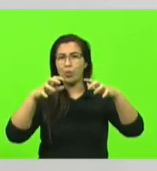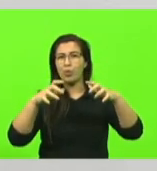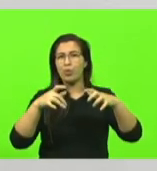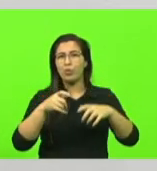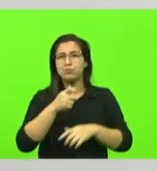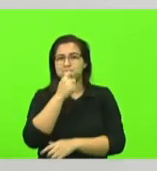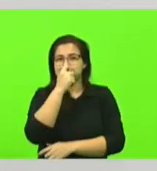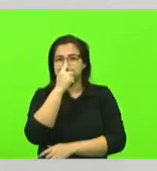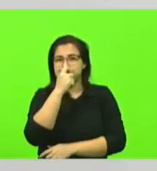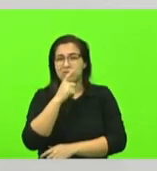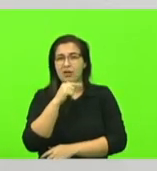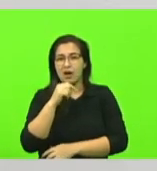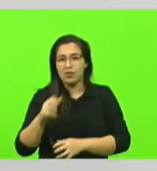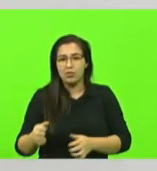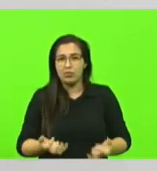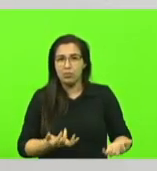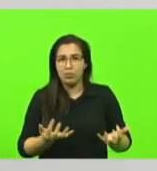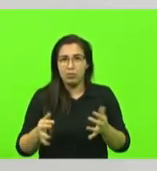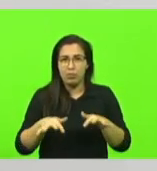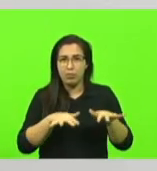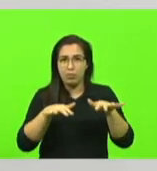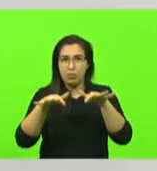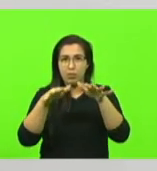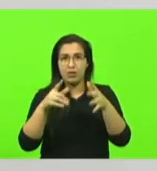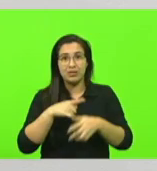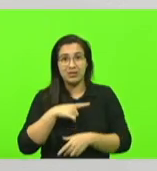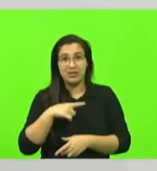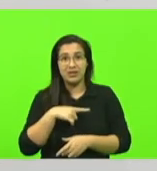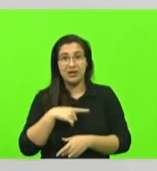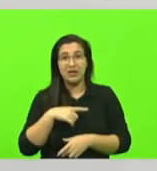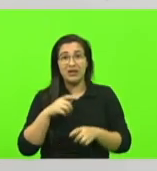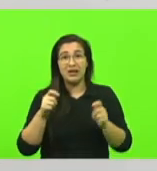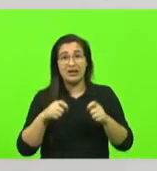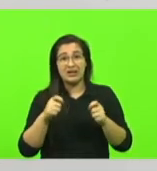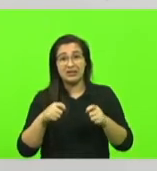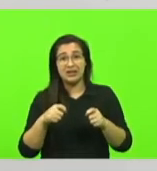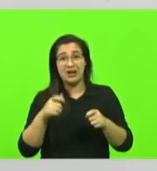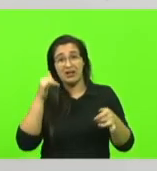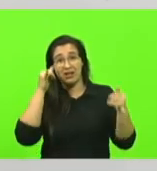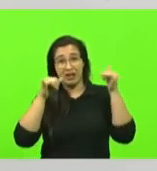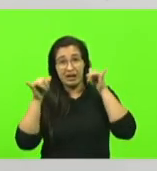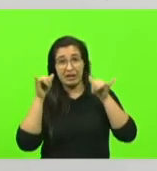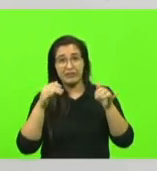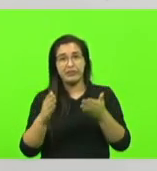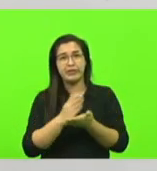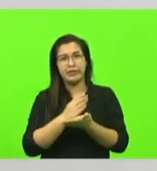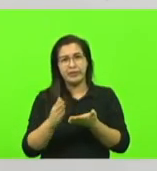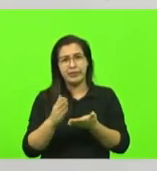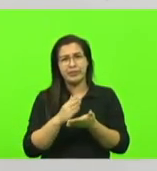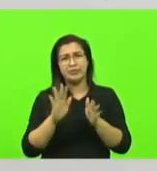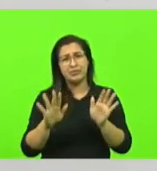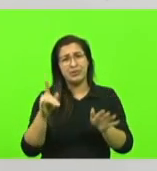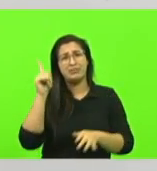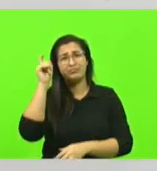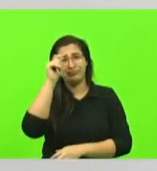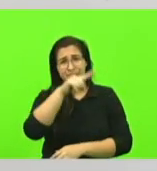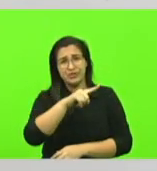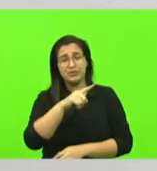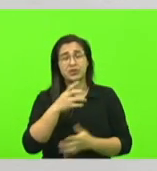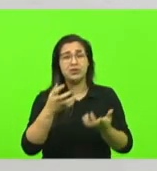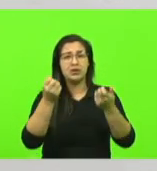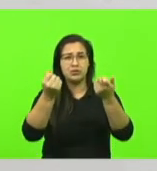suporte todo o resíduo de água que sai desses arrozais muito difícil mesmo quero falar para os